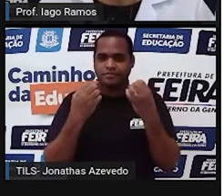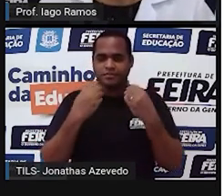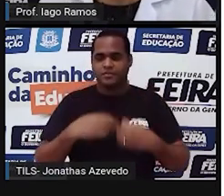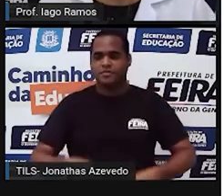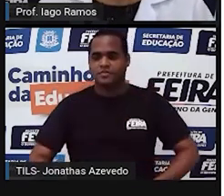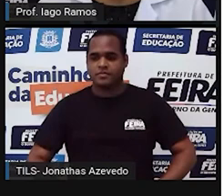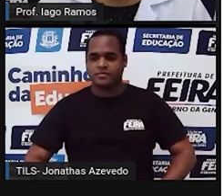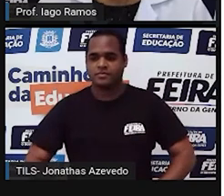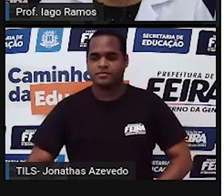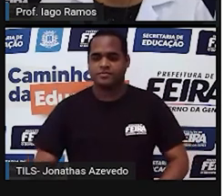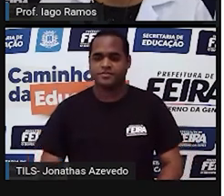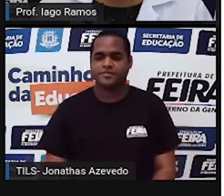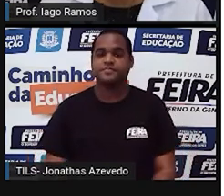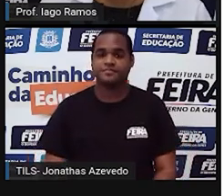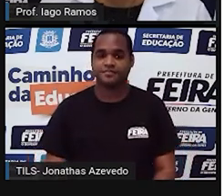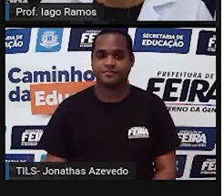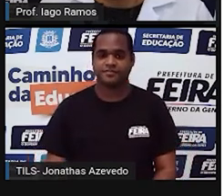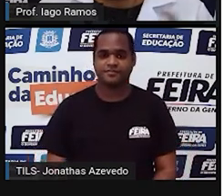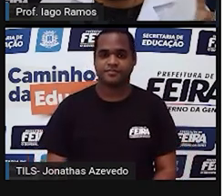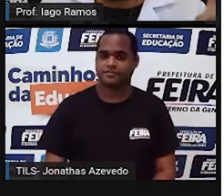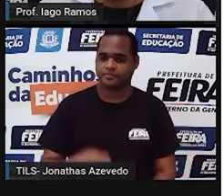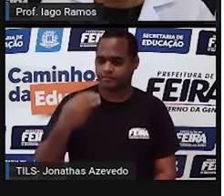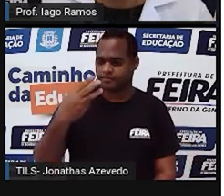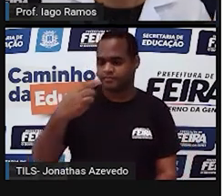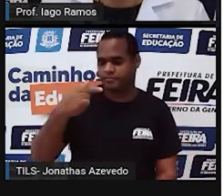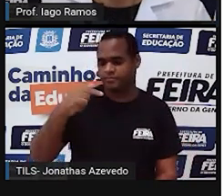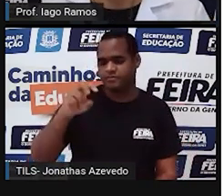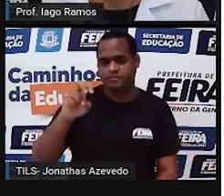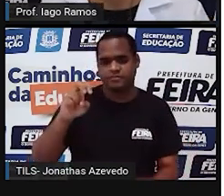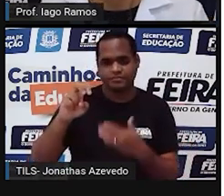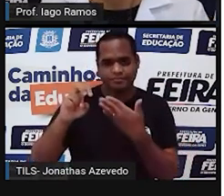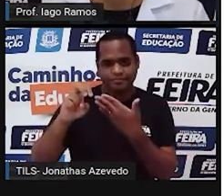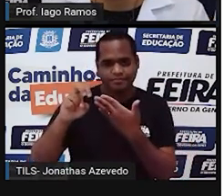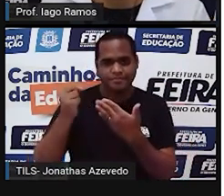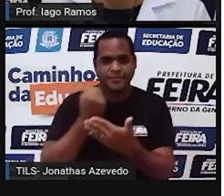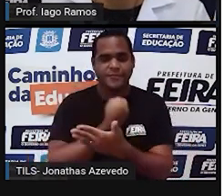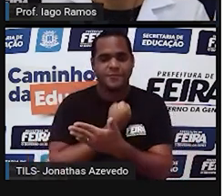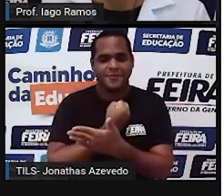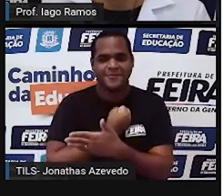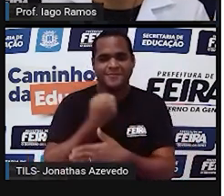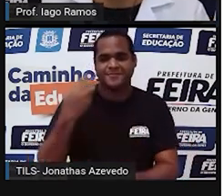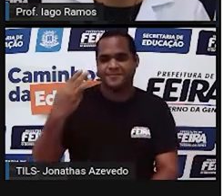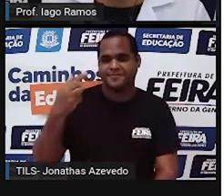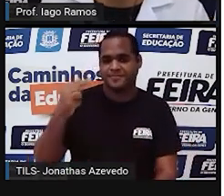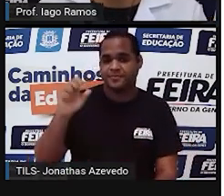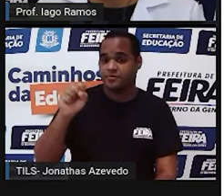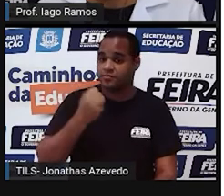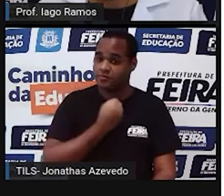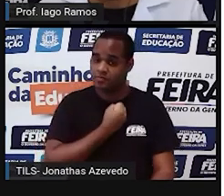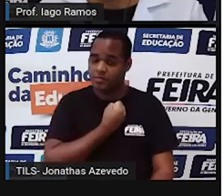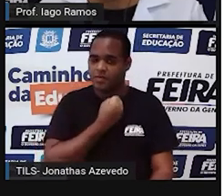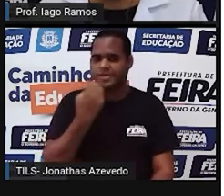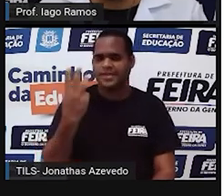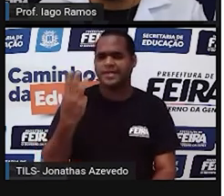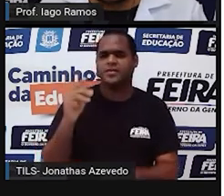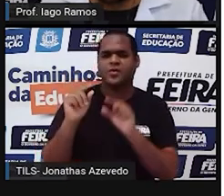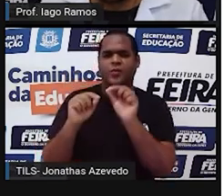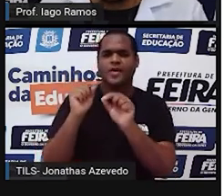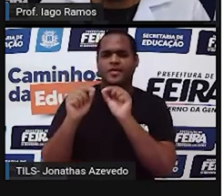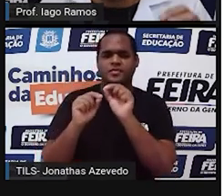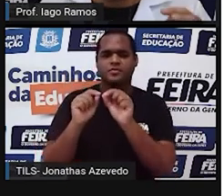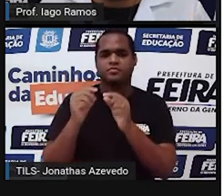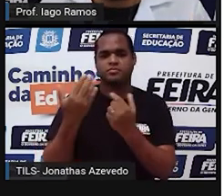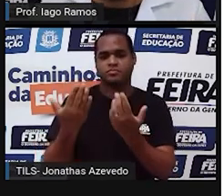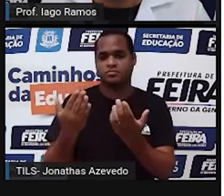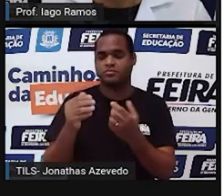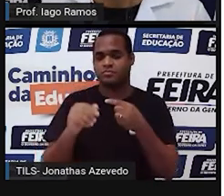O número 375 no número 375 o algarismo 3 ocupa a posição das